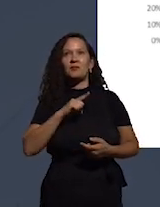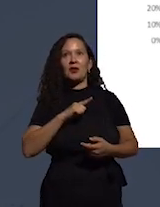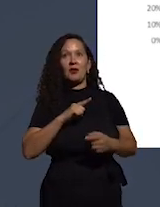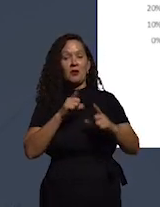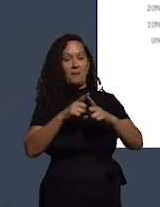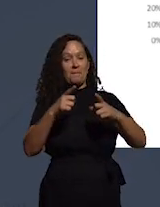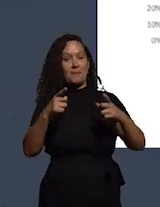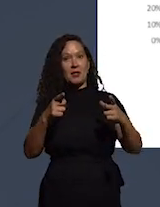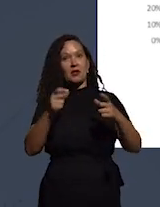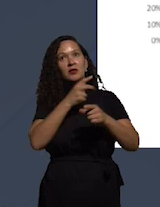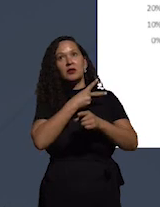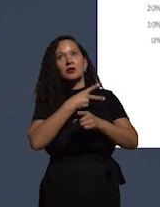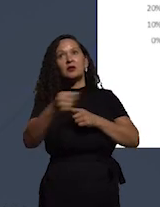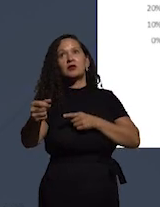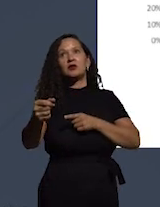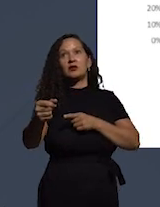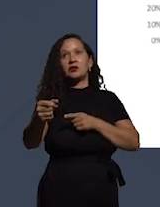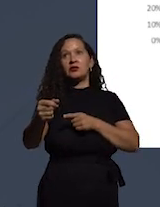vencedoras